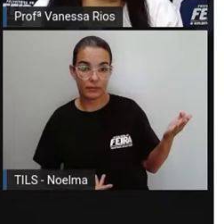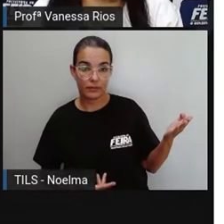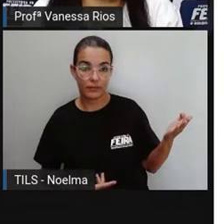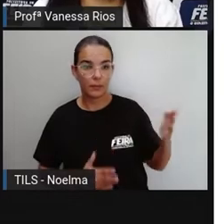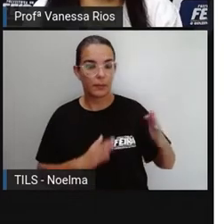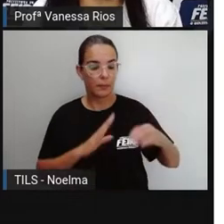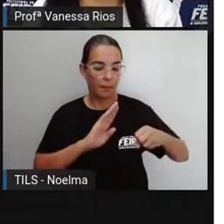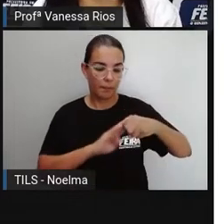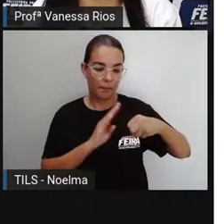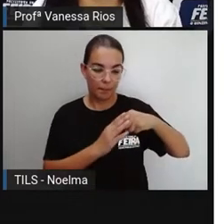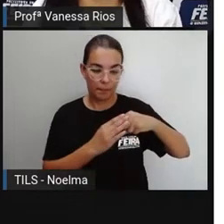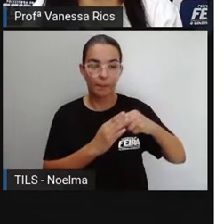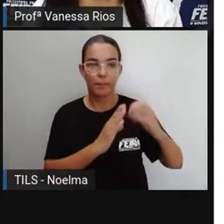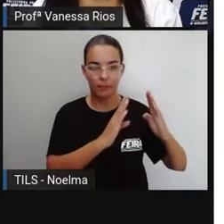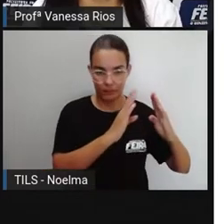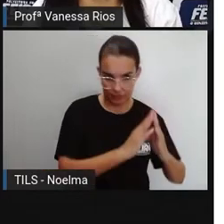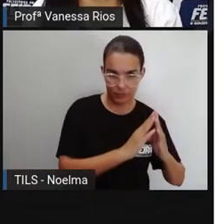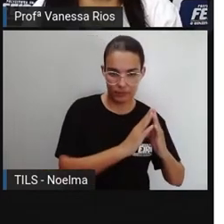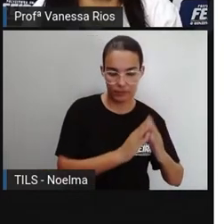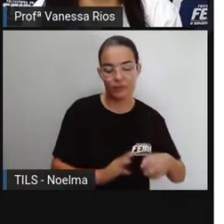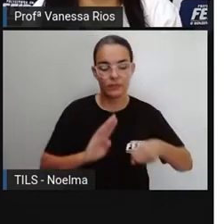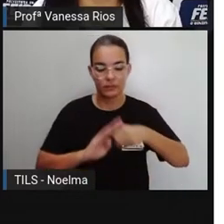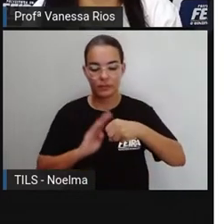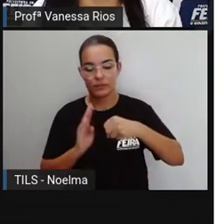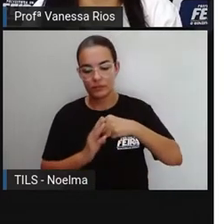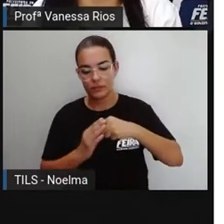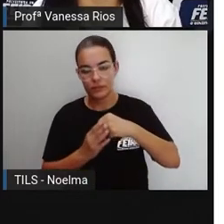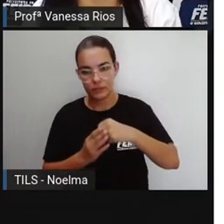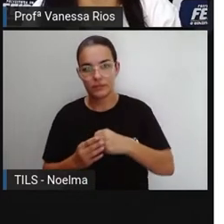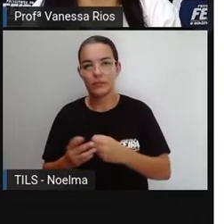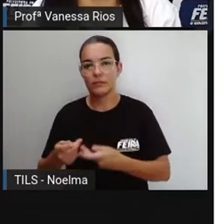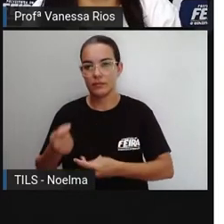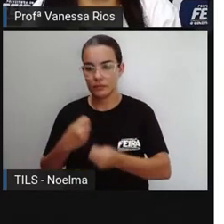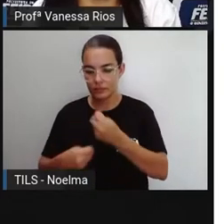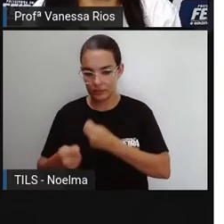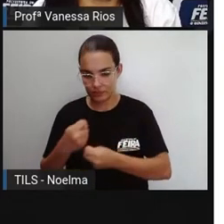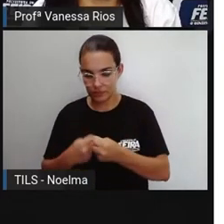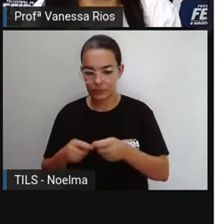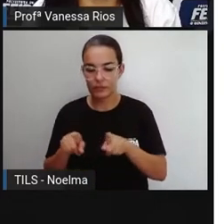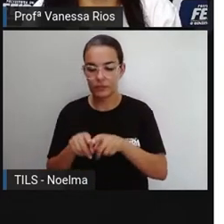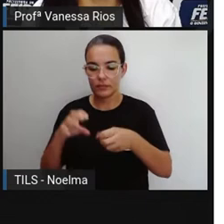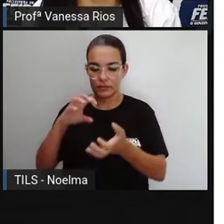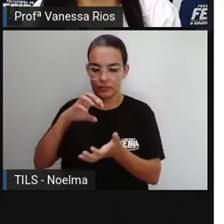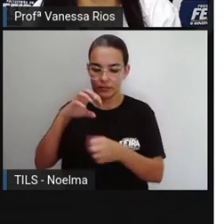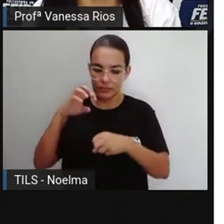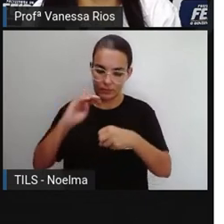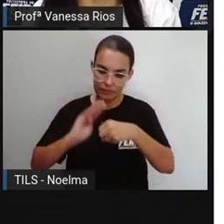residenciais, comerciais e também bairros industriais.